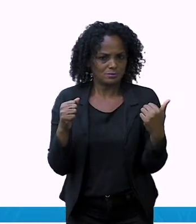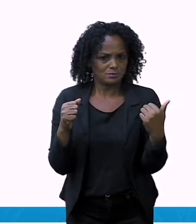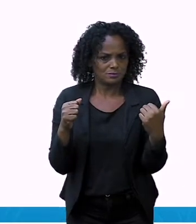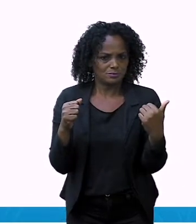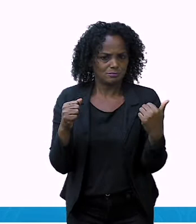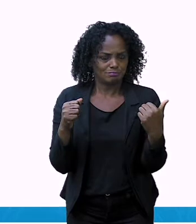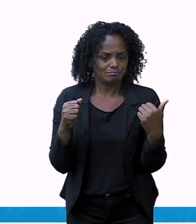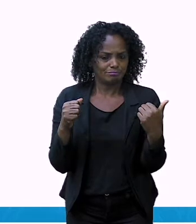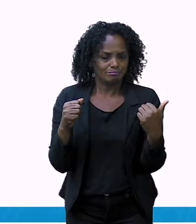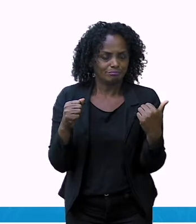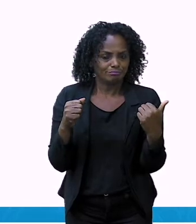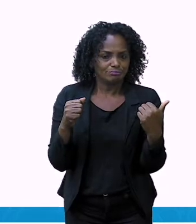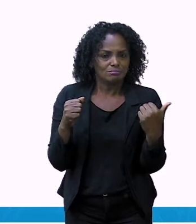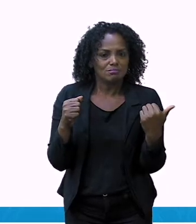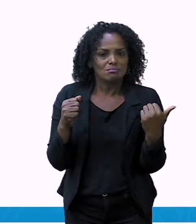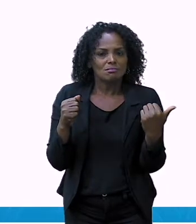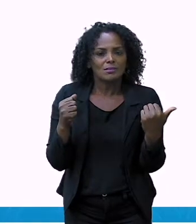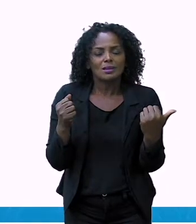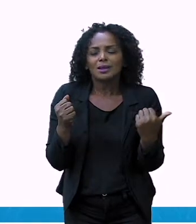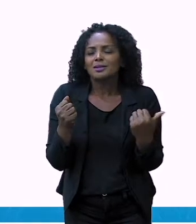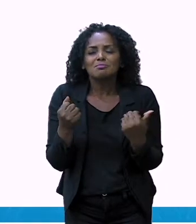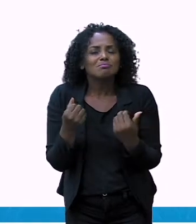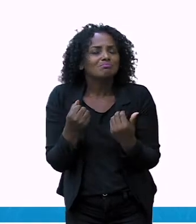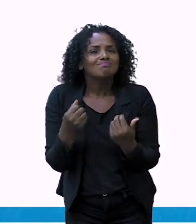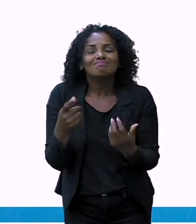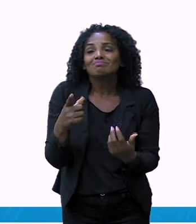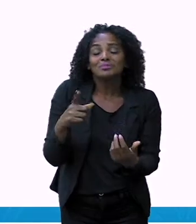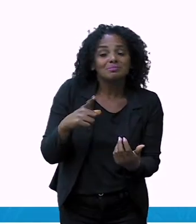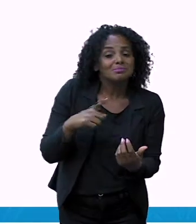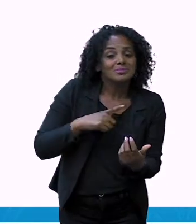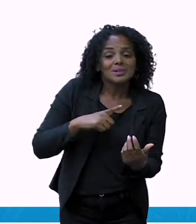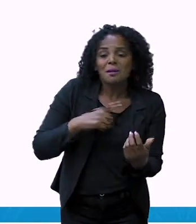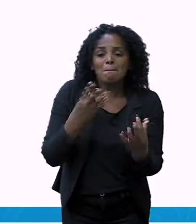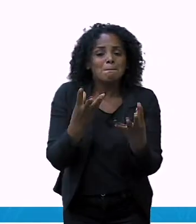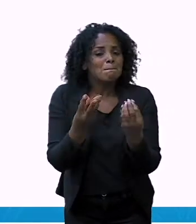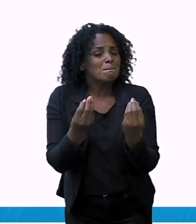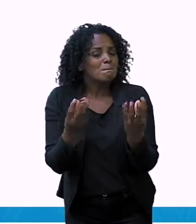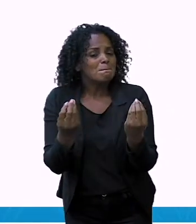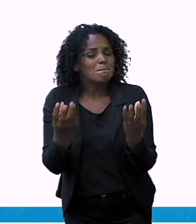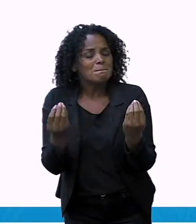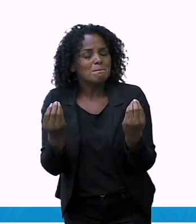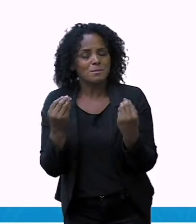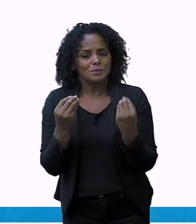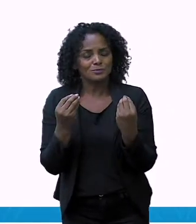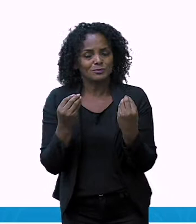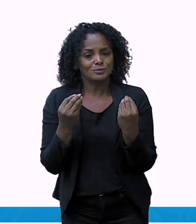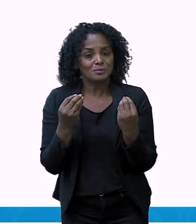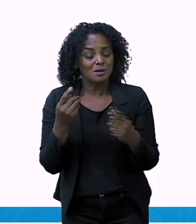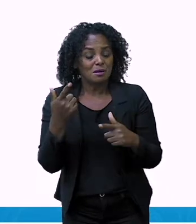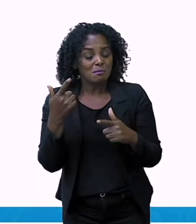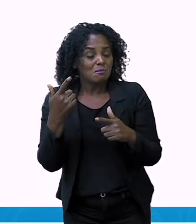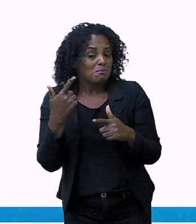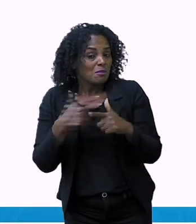Mas eram tantos que ficaram com um problema.